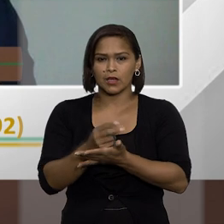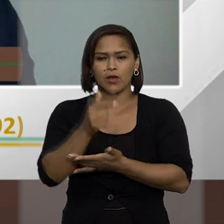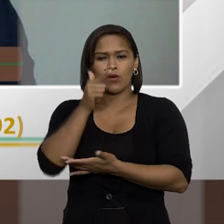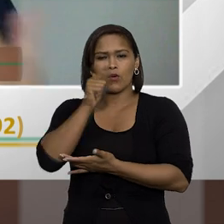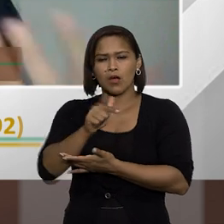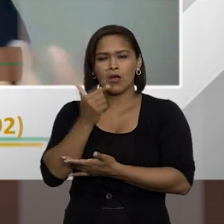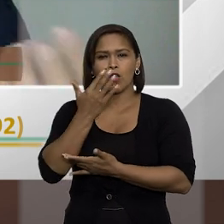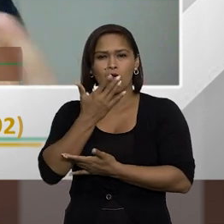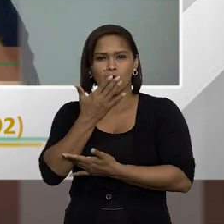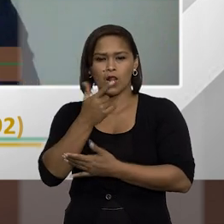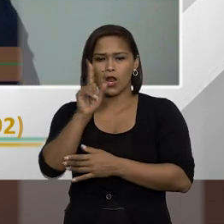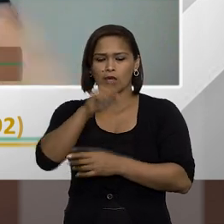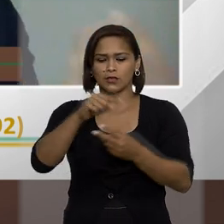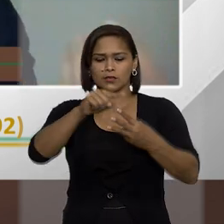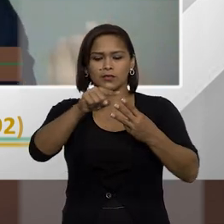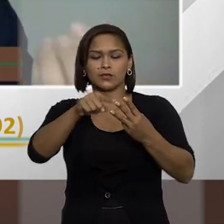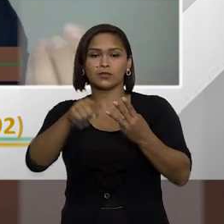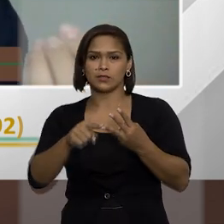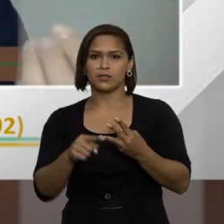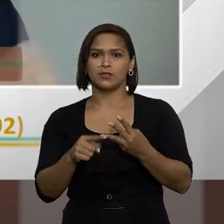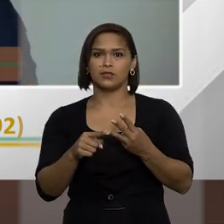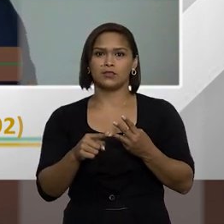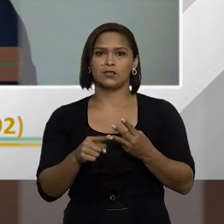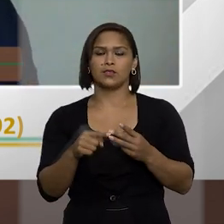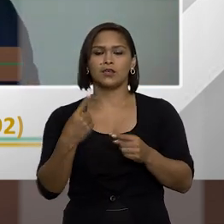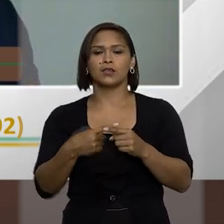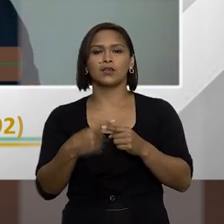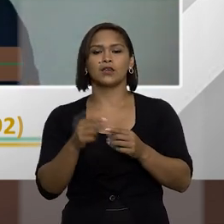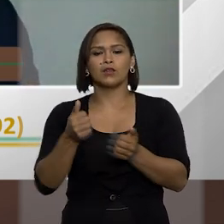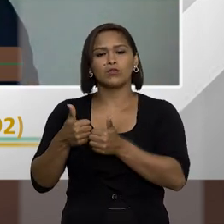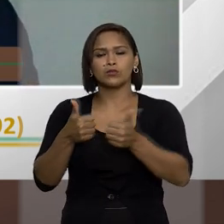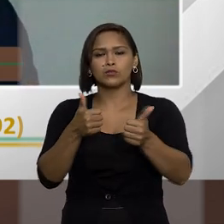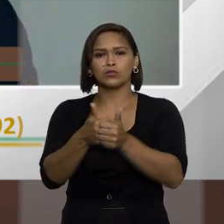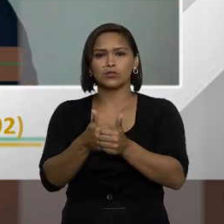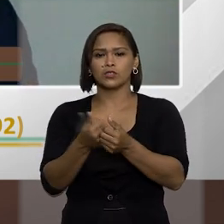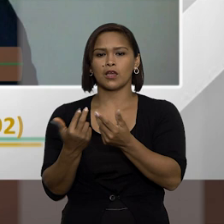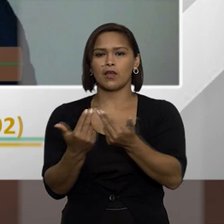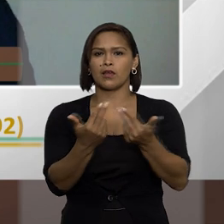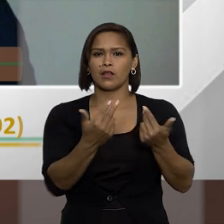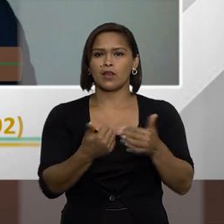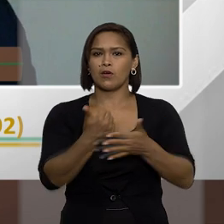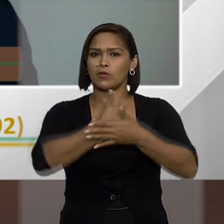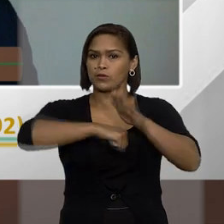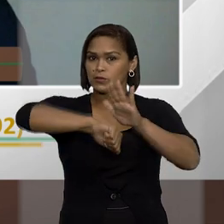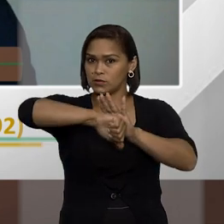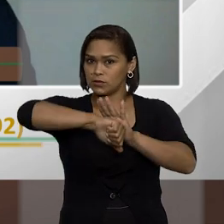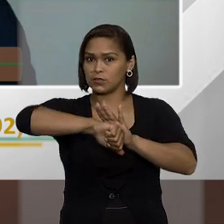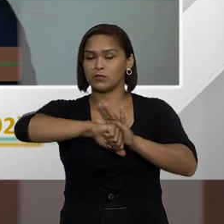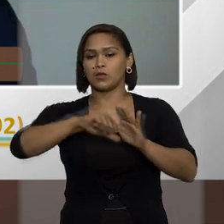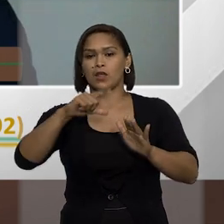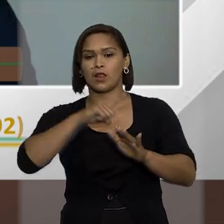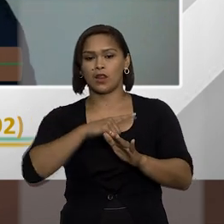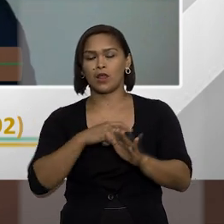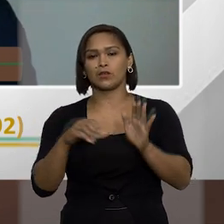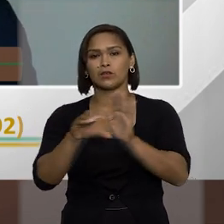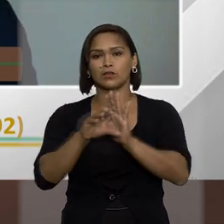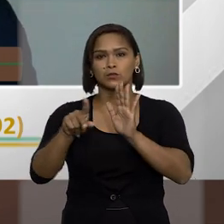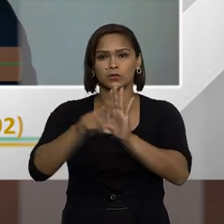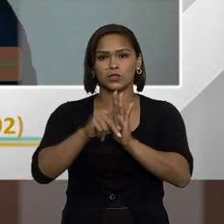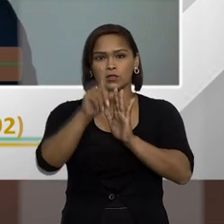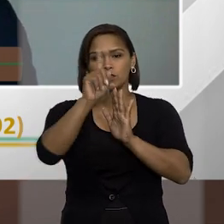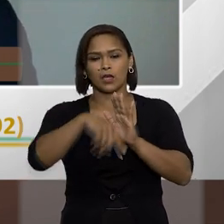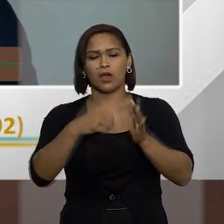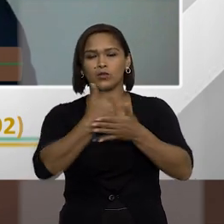ganhando colorido nestas três esferas. Aquela única conduta é ao mesmo tempo um crime previsto lá no Código Penal,